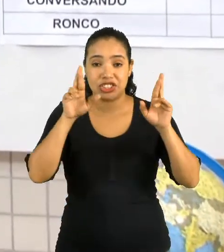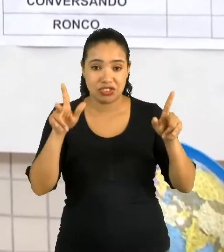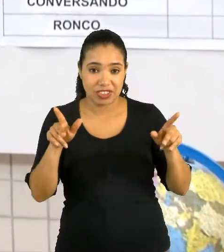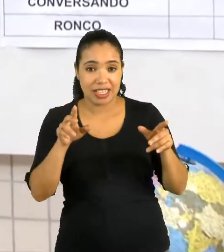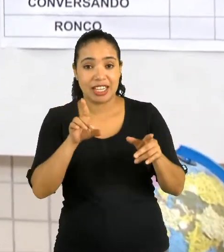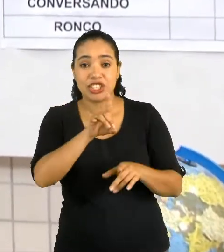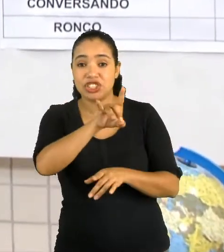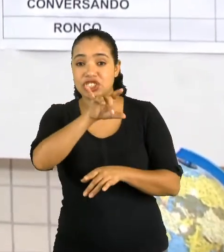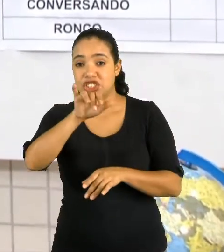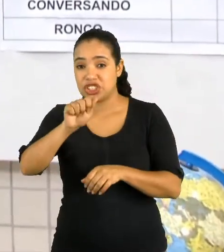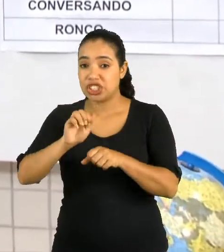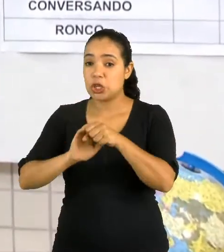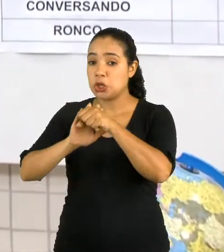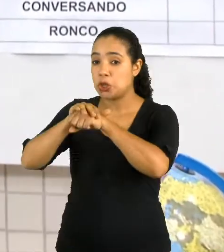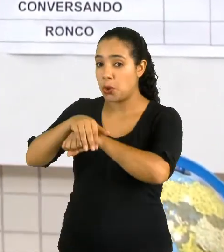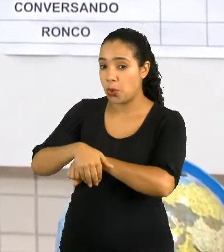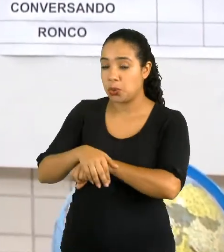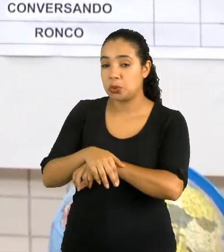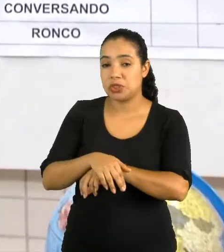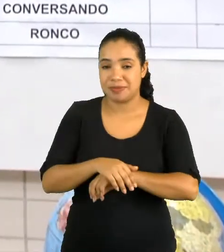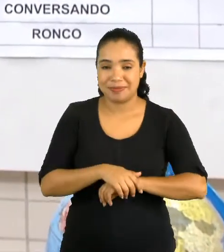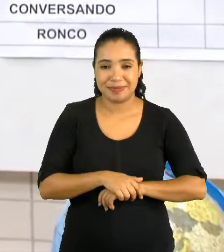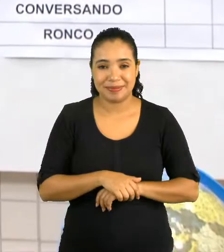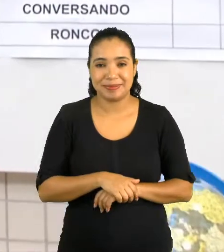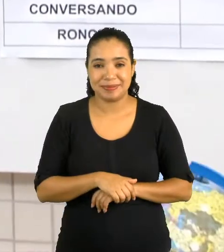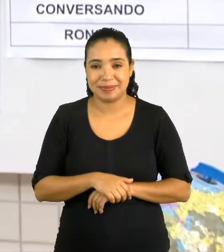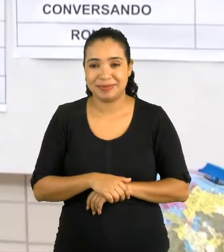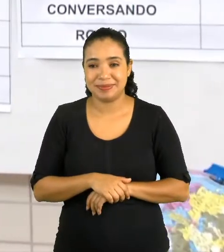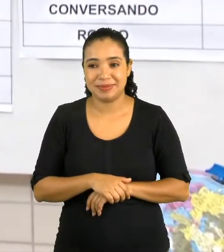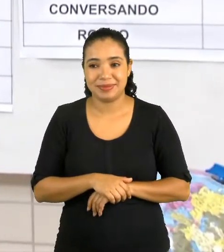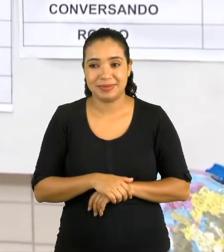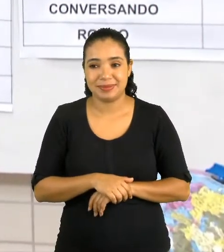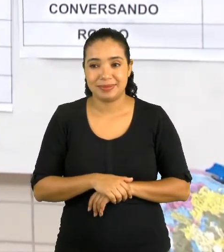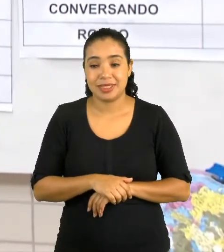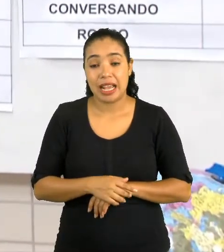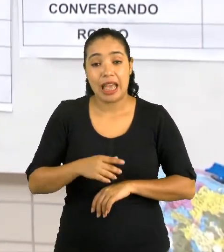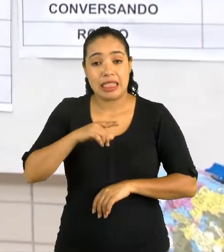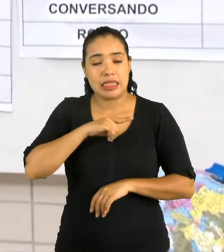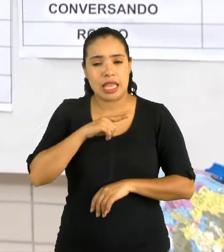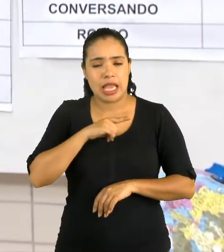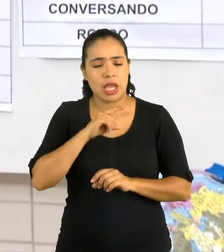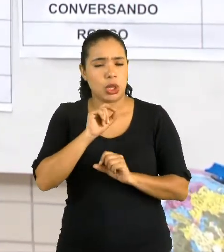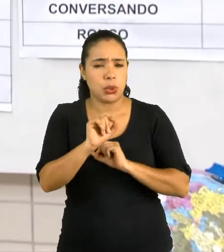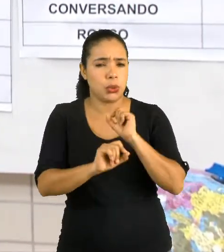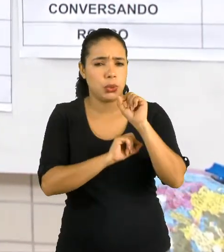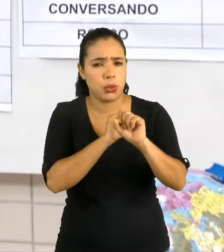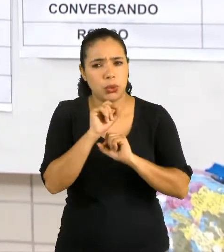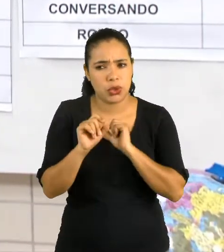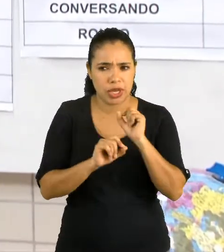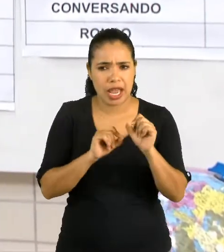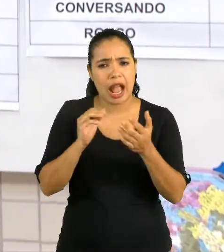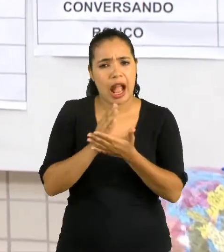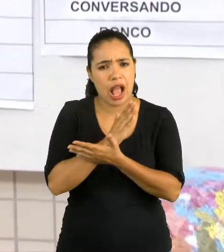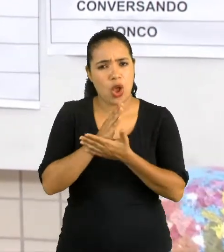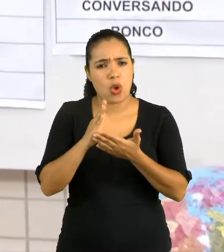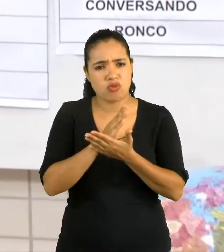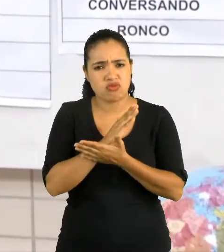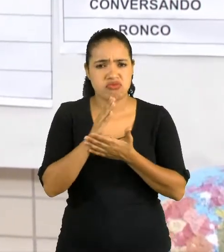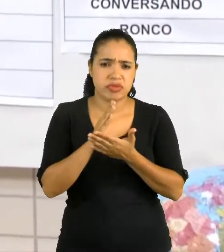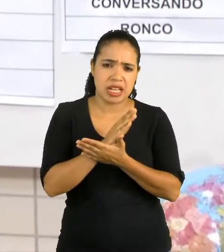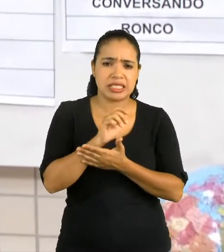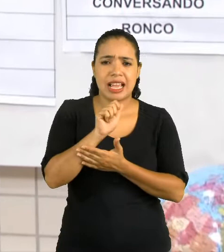entre dia e noite. E aqui nós vamos analisar primeiro algumas ações,